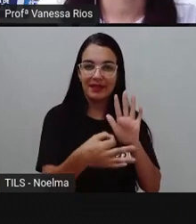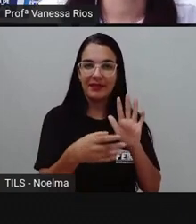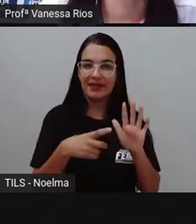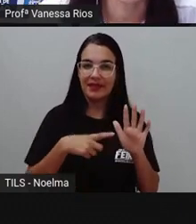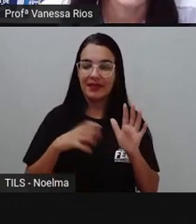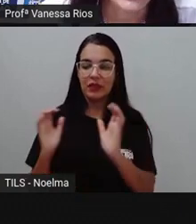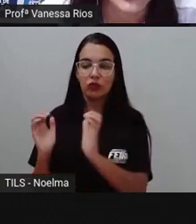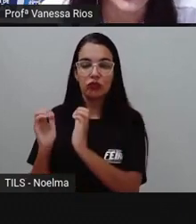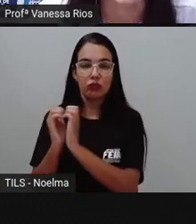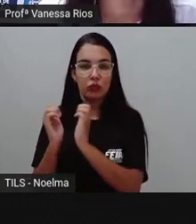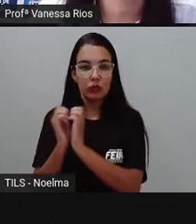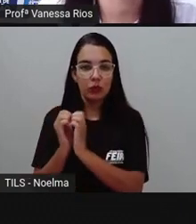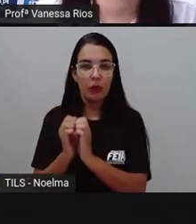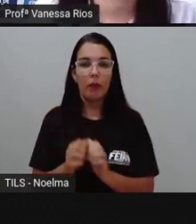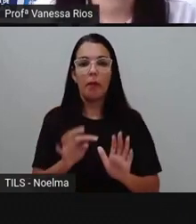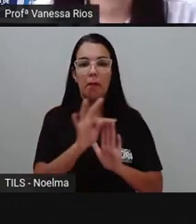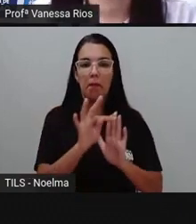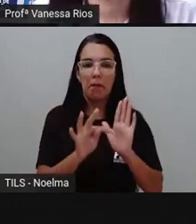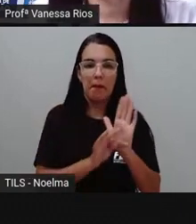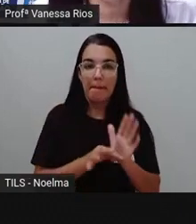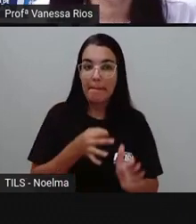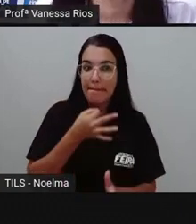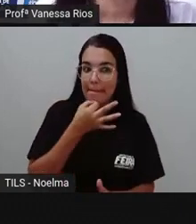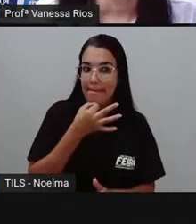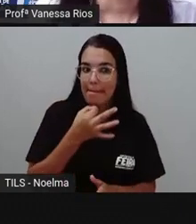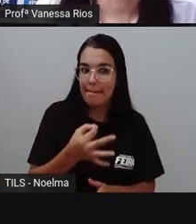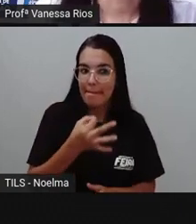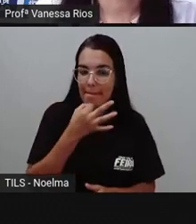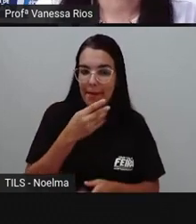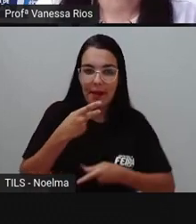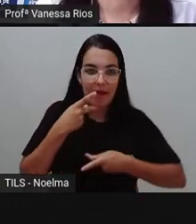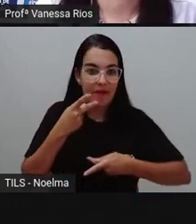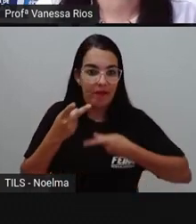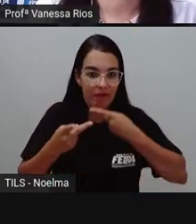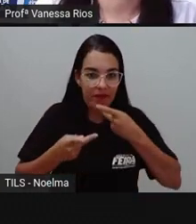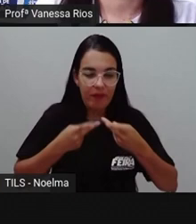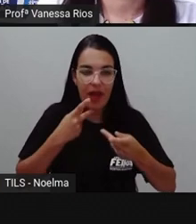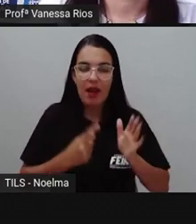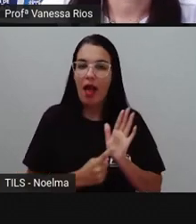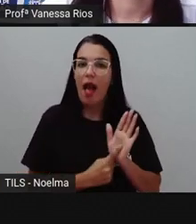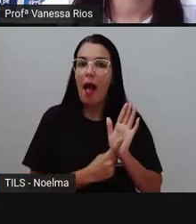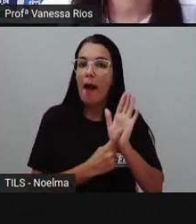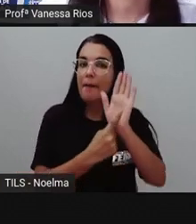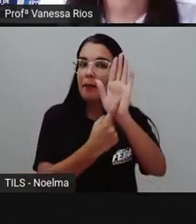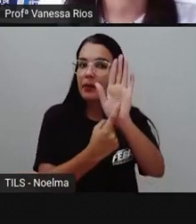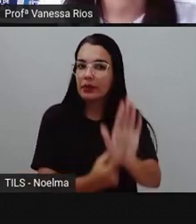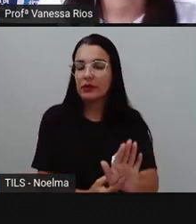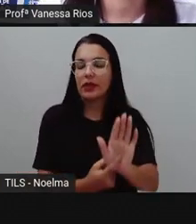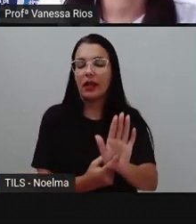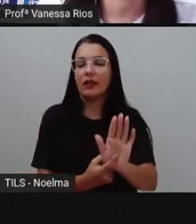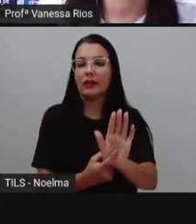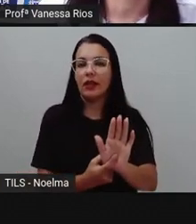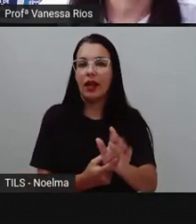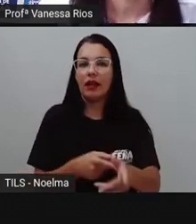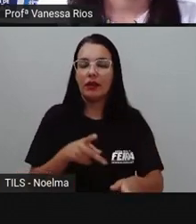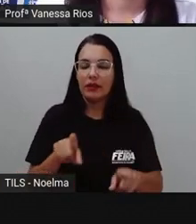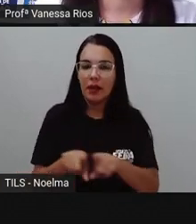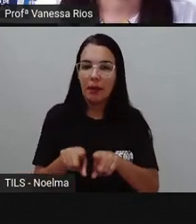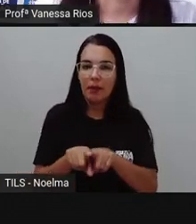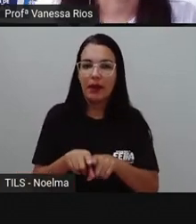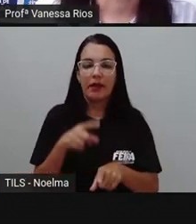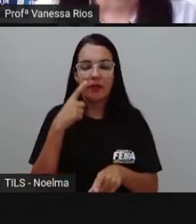argumentativo da esfera jornalística em que o autor apresenta e avalia um produto cultural,